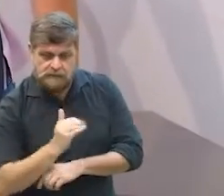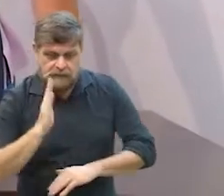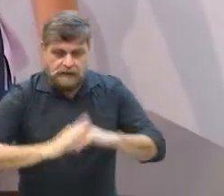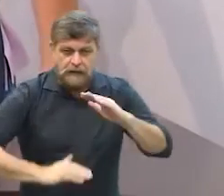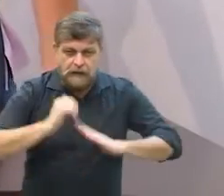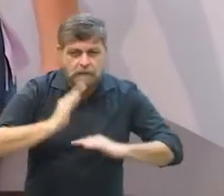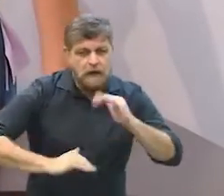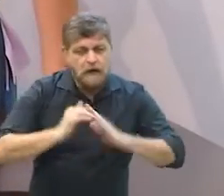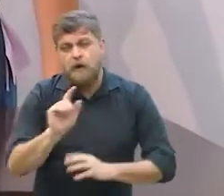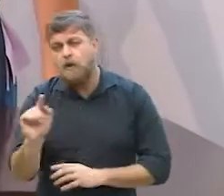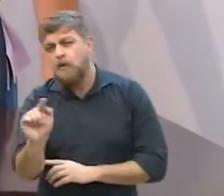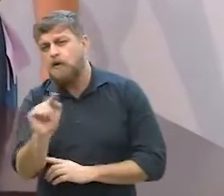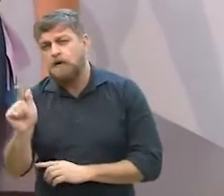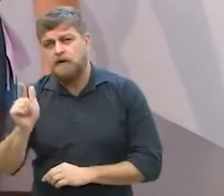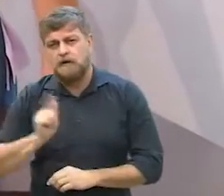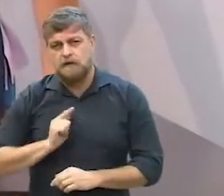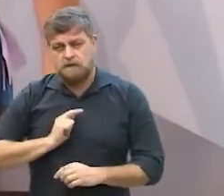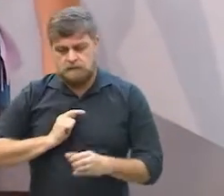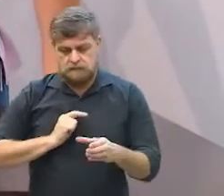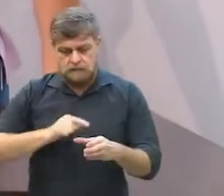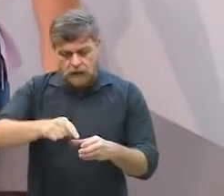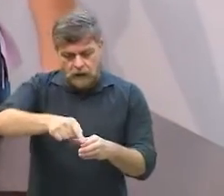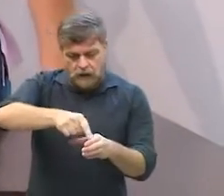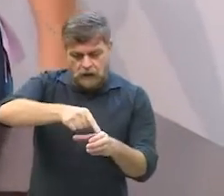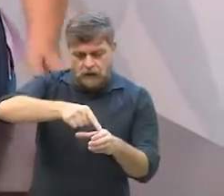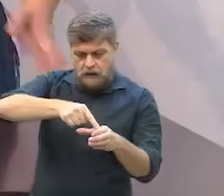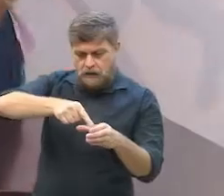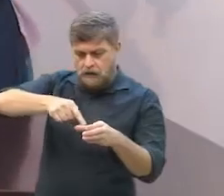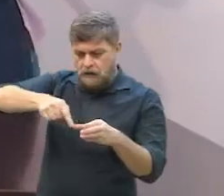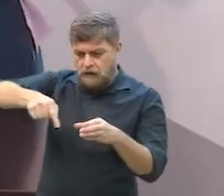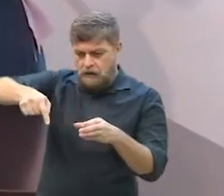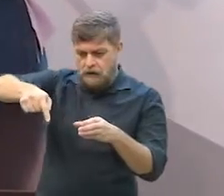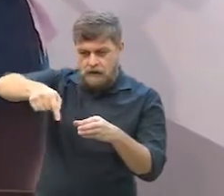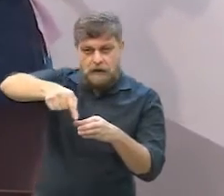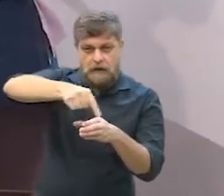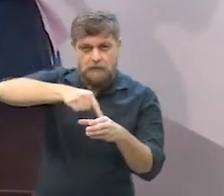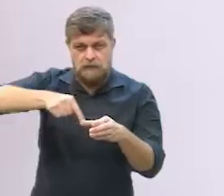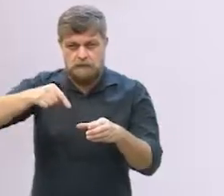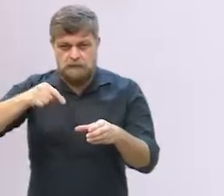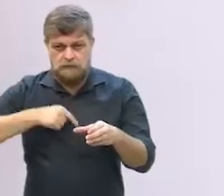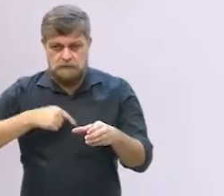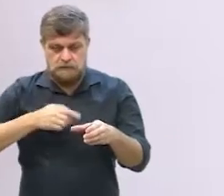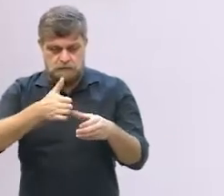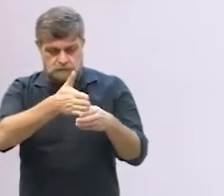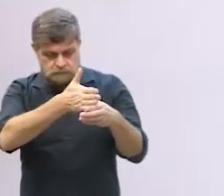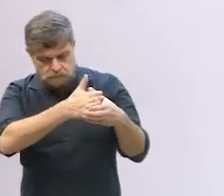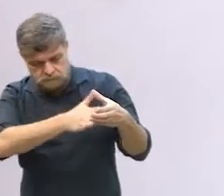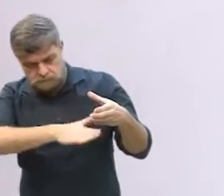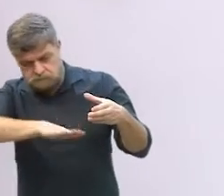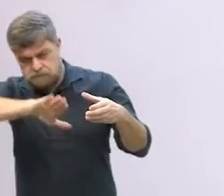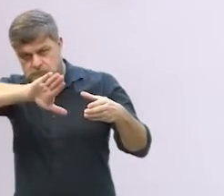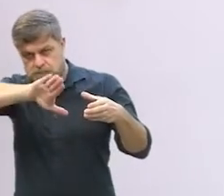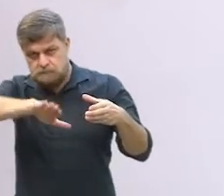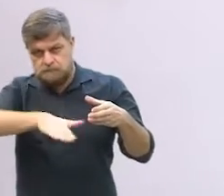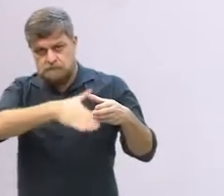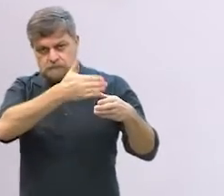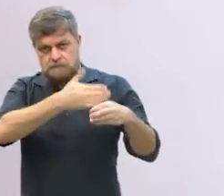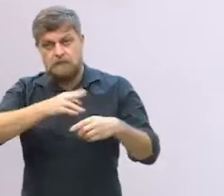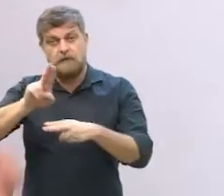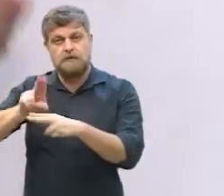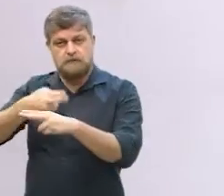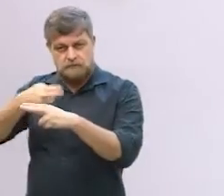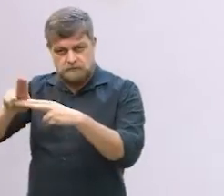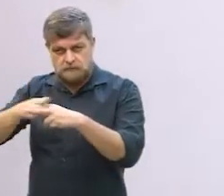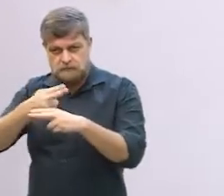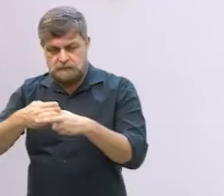de preparo mas é a questão das bordas né? sim o chocolate tende a descer né? quando você coloca ele